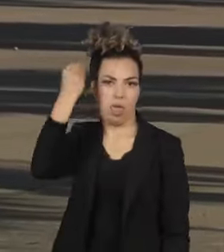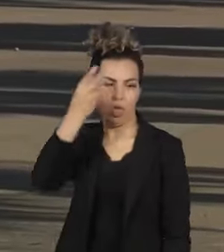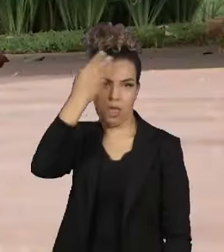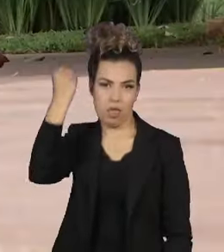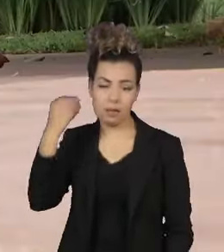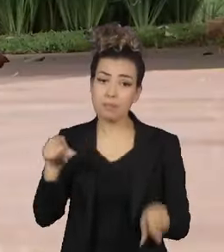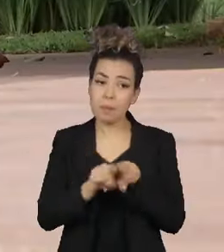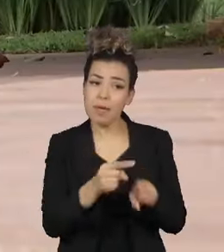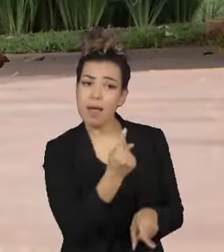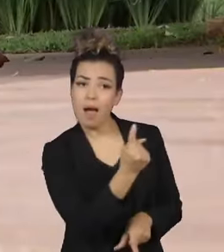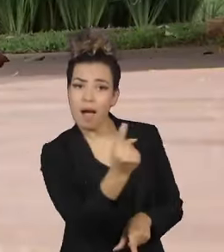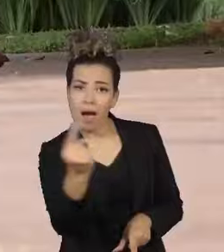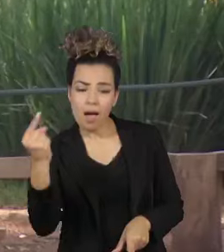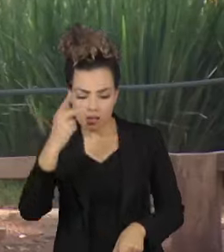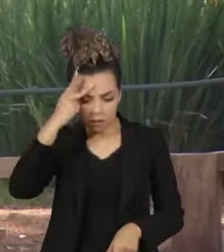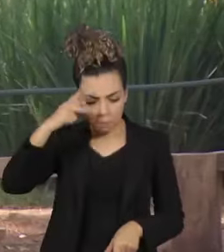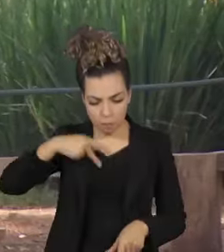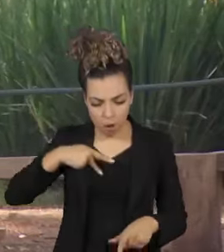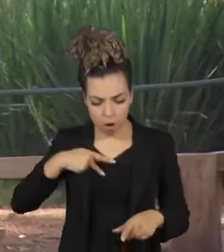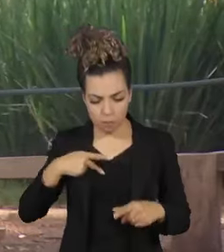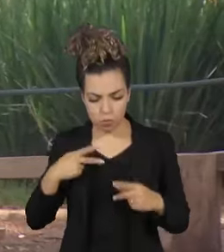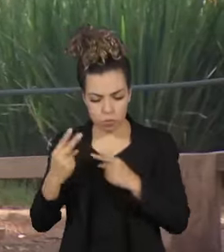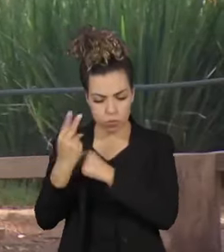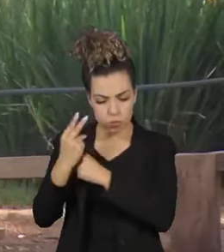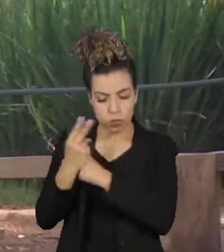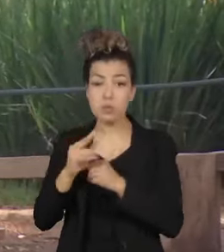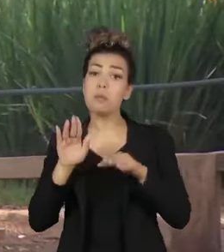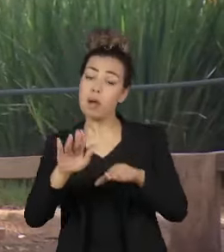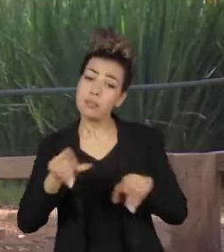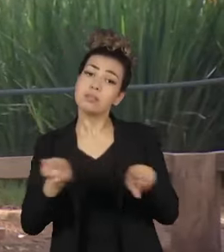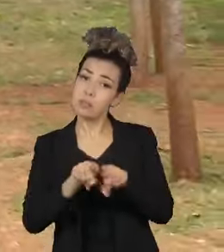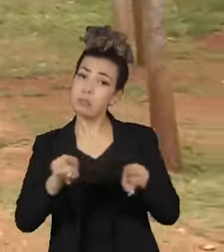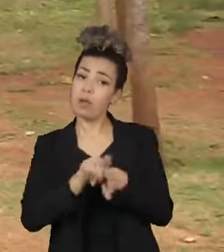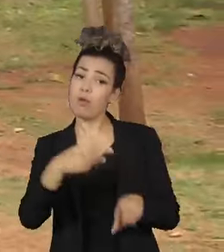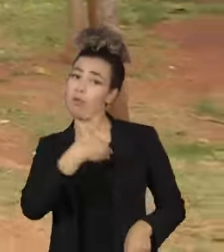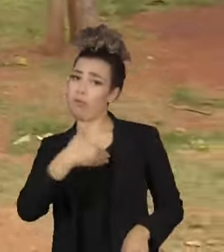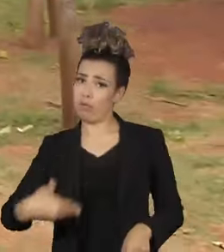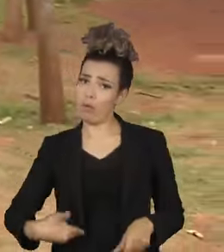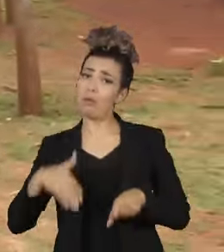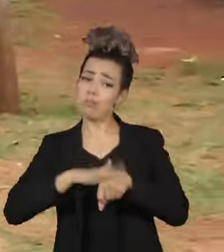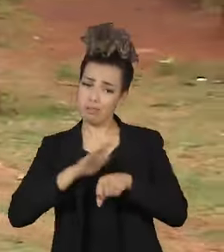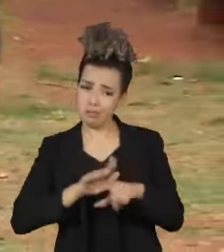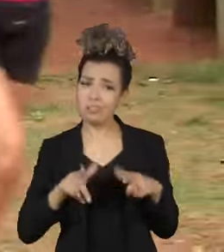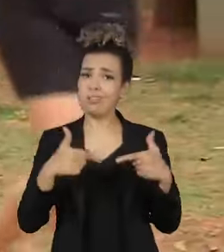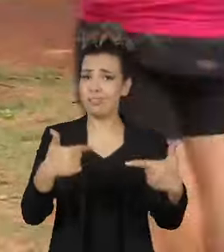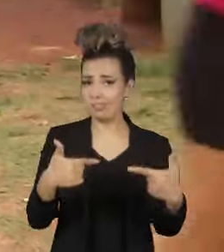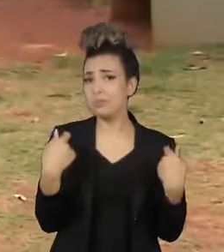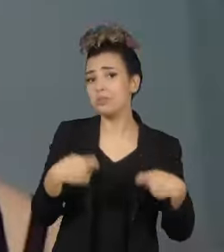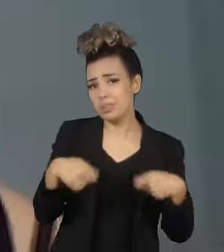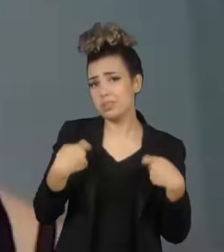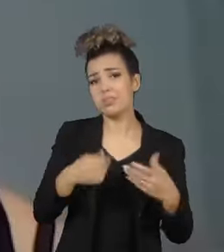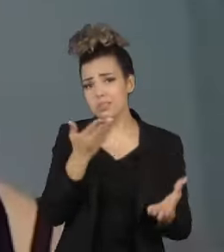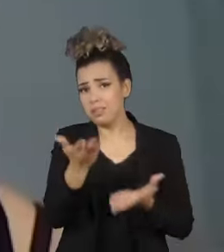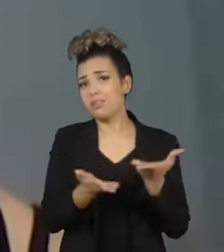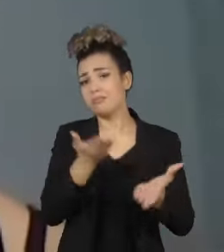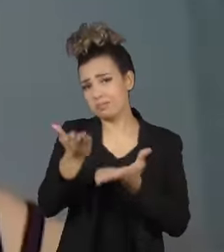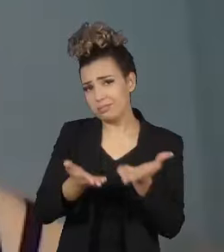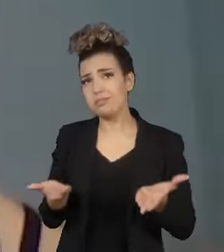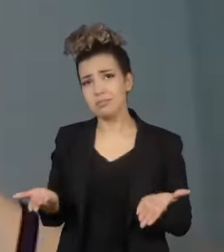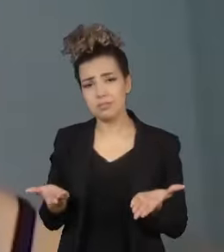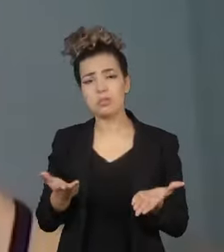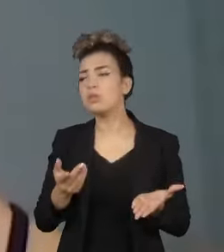individuais, é preciso políticas públicas voltadas a cada um dos fatores de risco. Eu faria